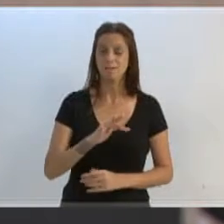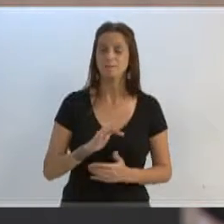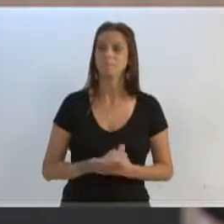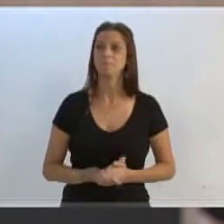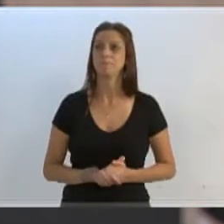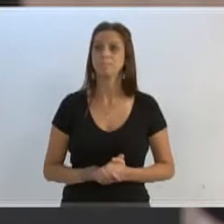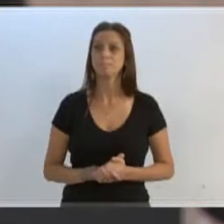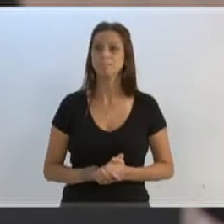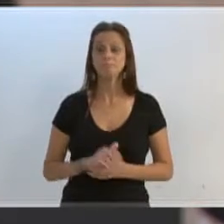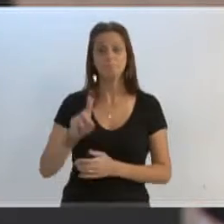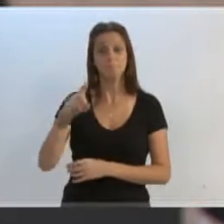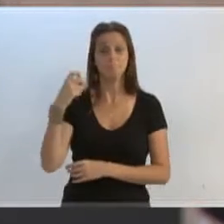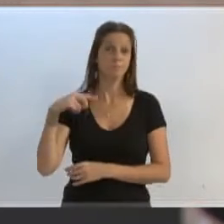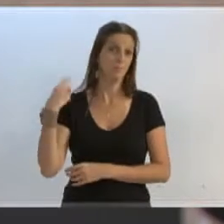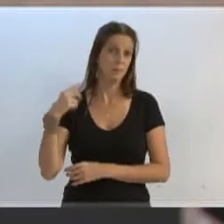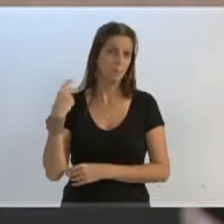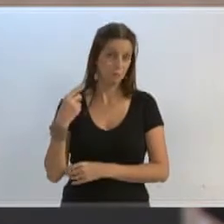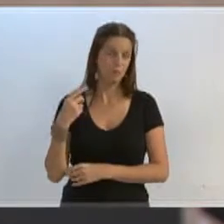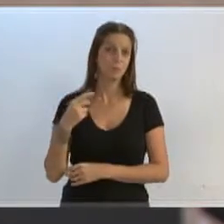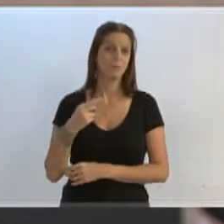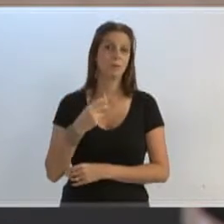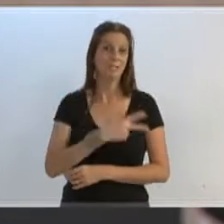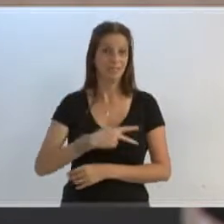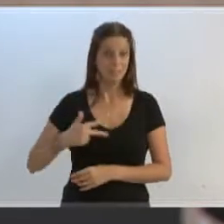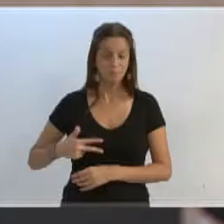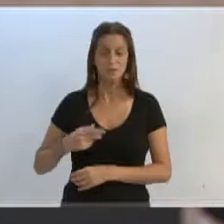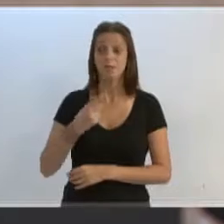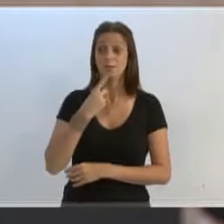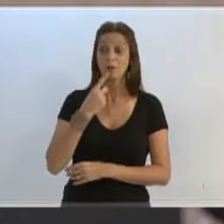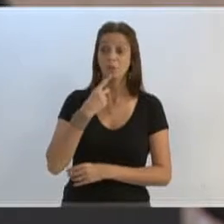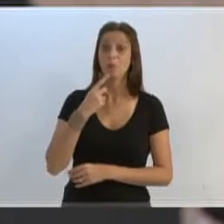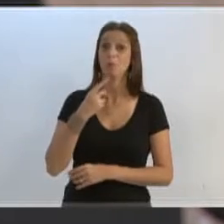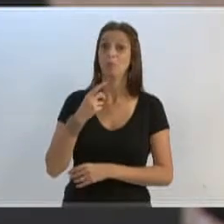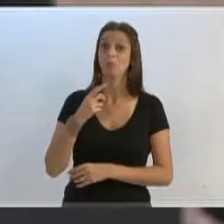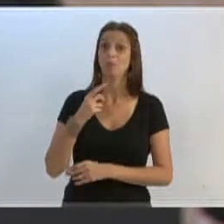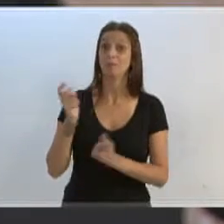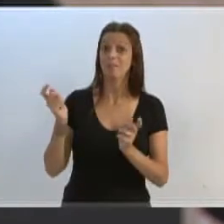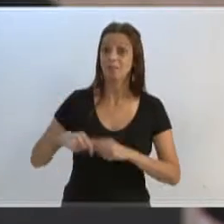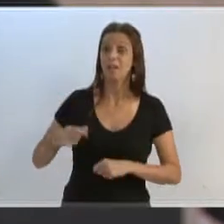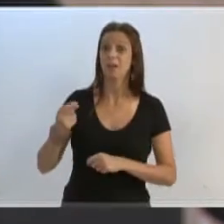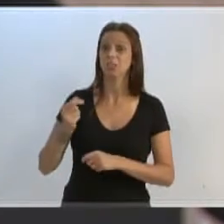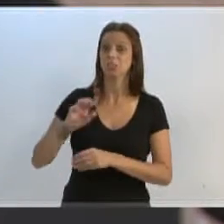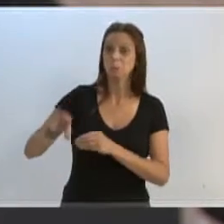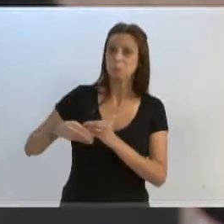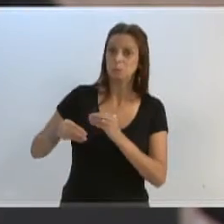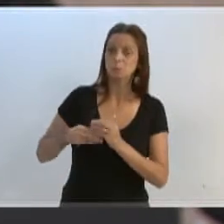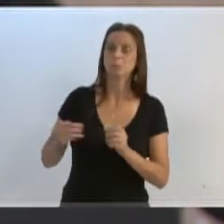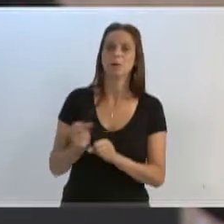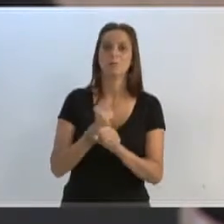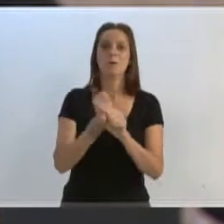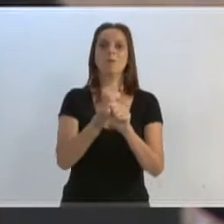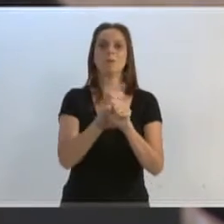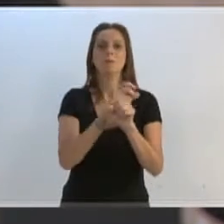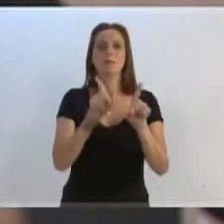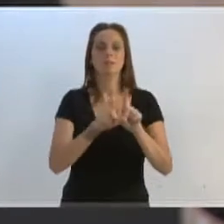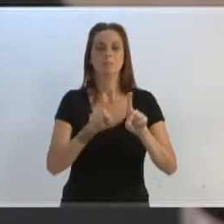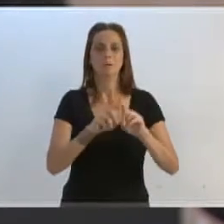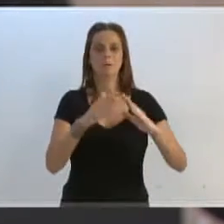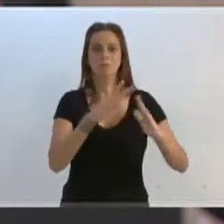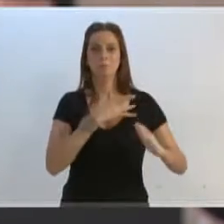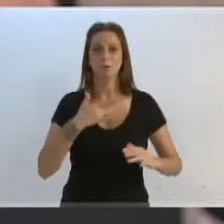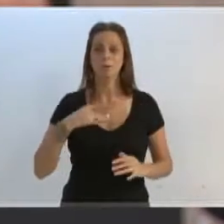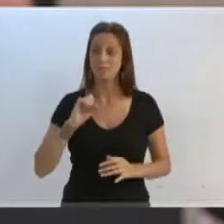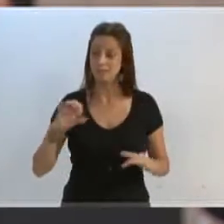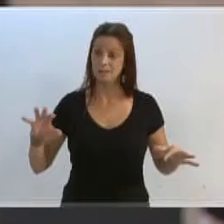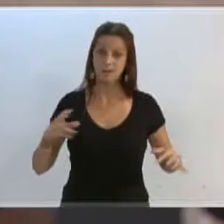o ex-deputado João Paulo Kleinubim, de buscar, se possível, complementar o valor necessário para fazer essa obra. Dizer que unidos fica mais